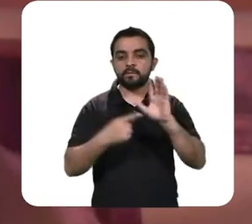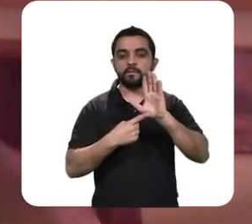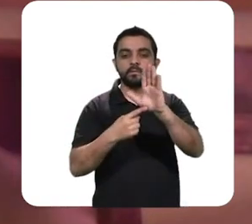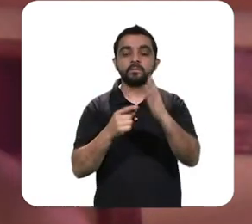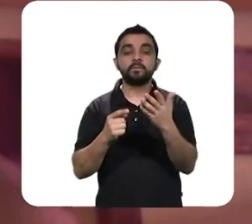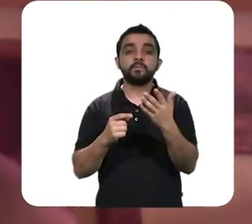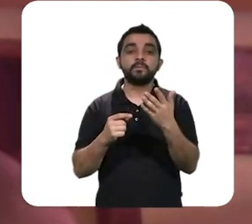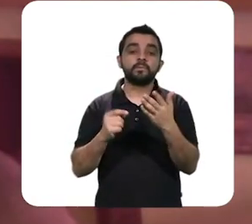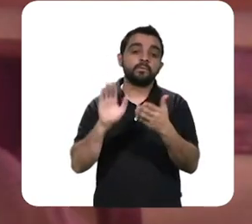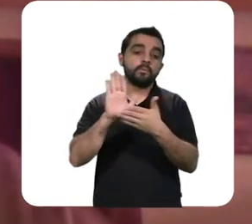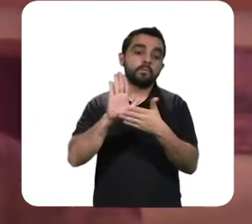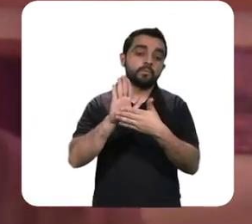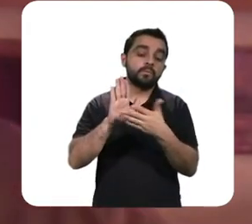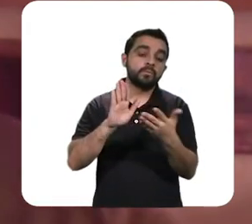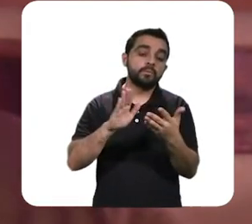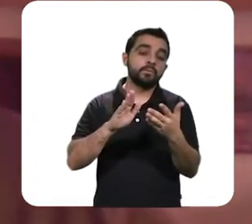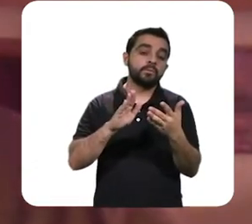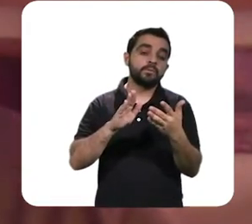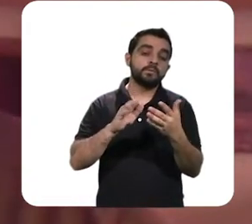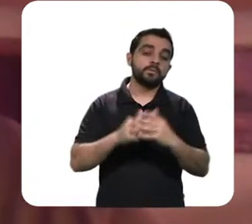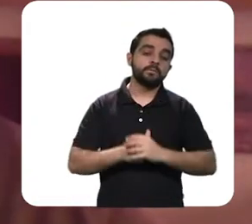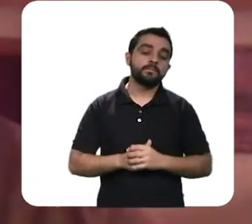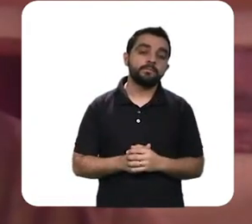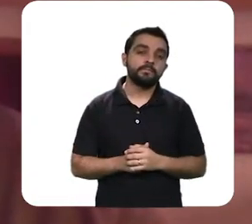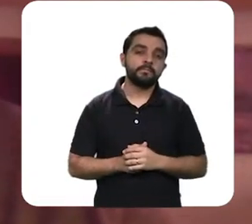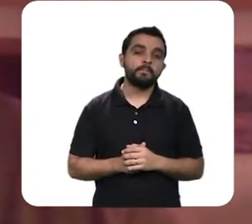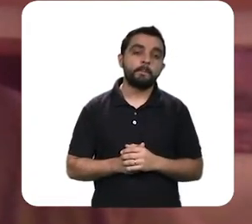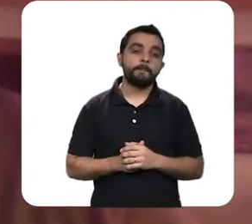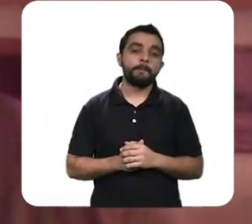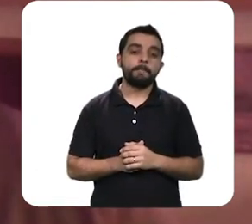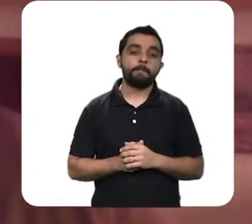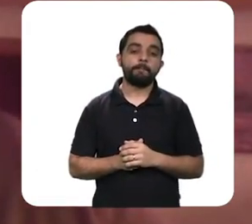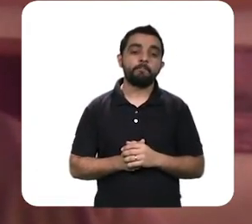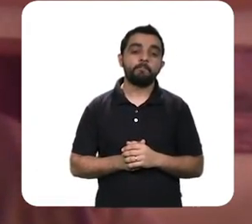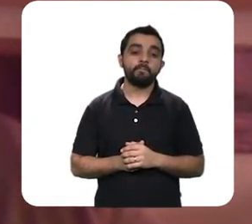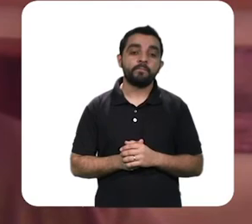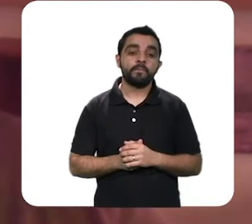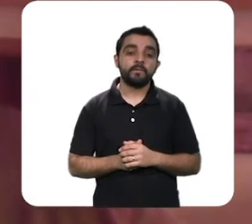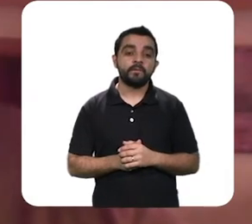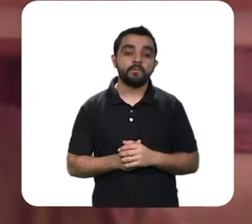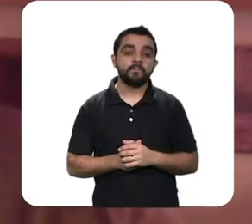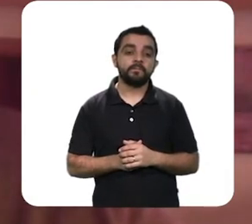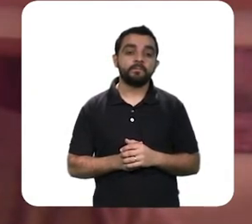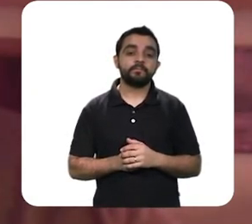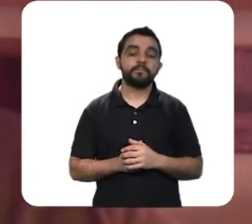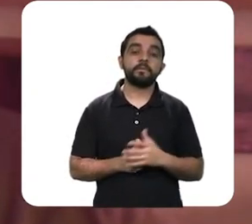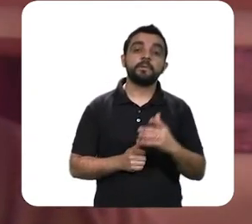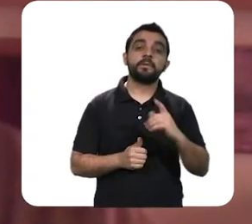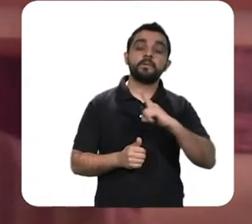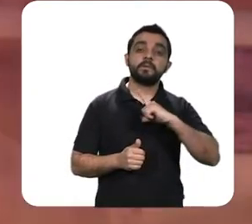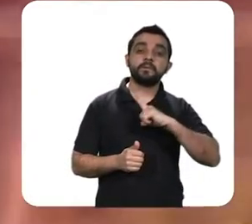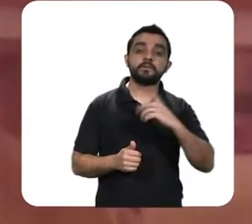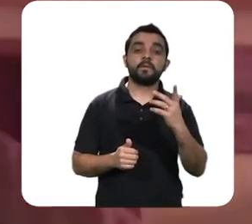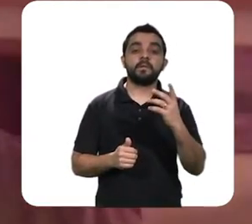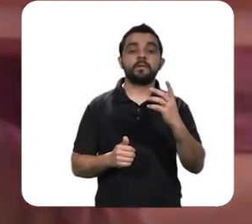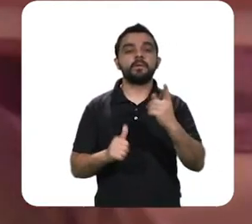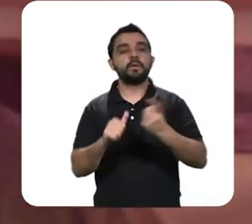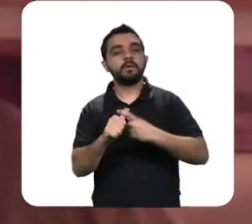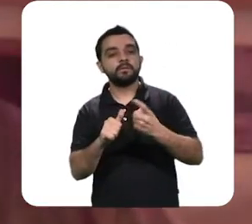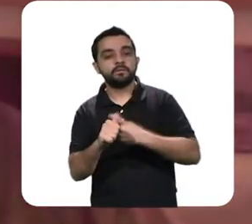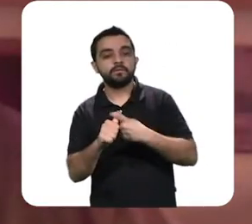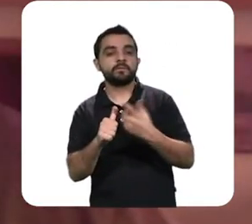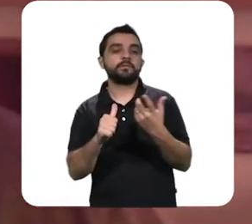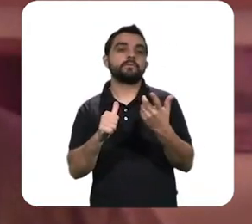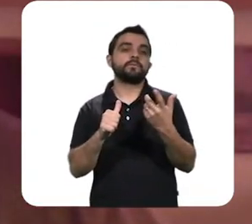constitucional que entre outras coisas isentou os Estados da Federação Brasileira e pagarem as dívidas com a União